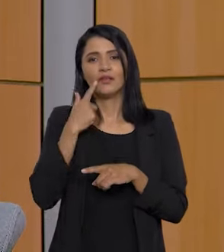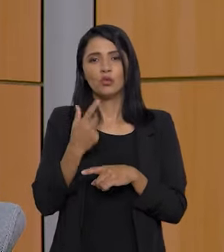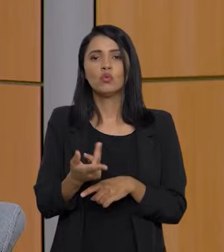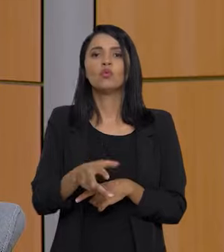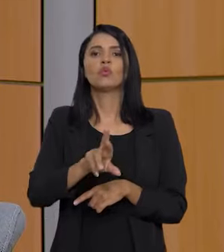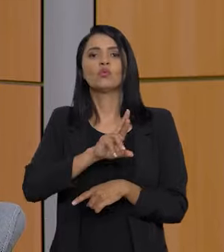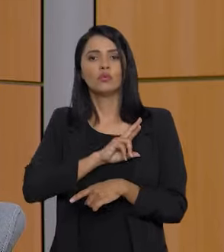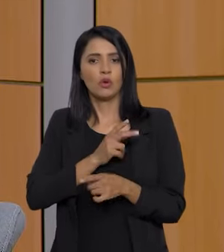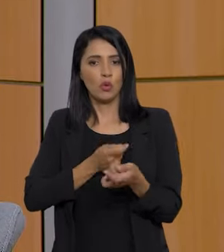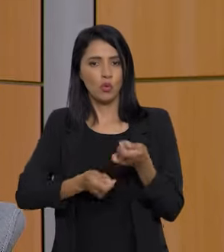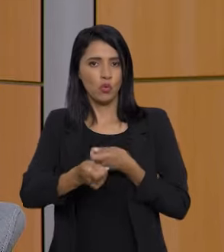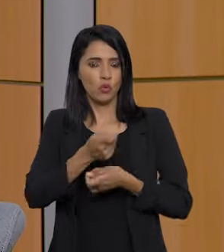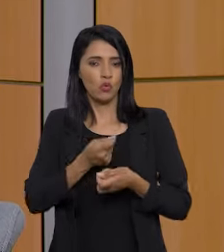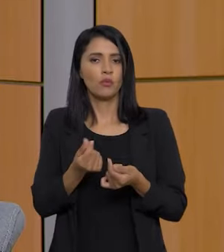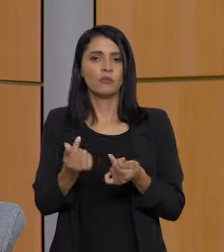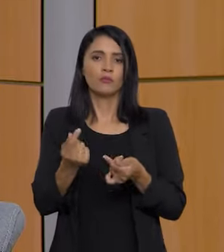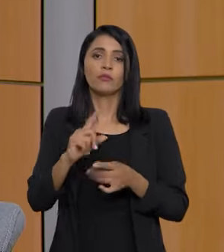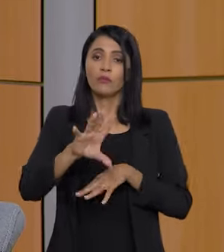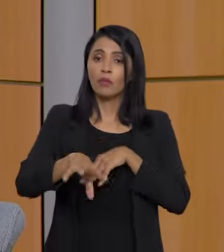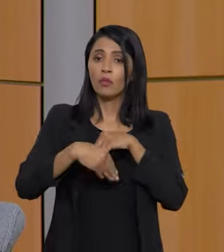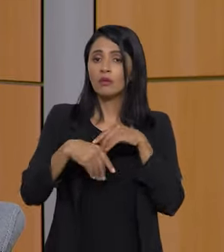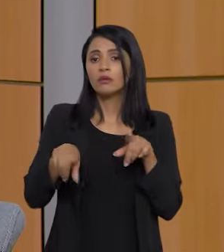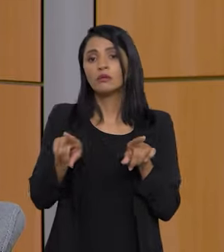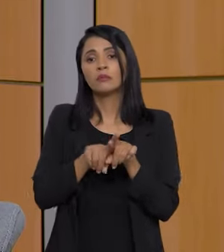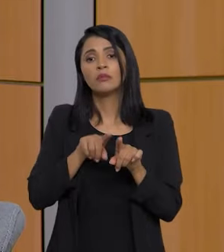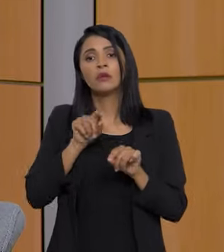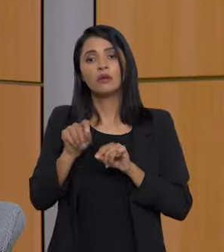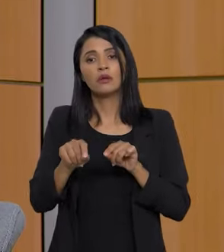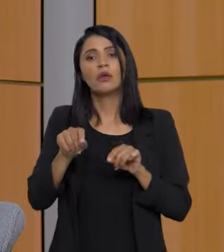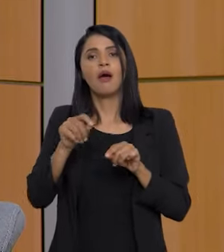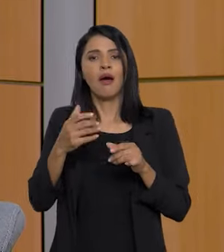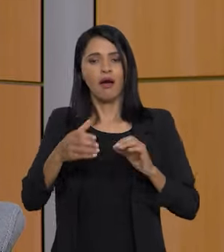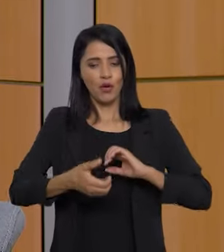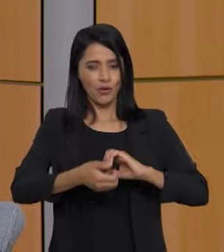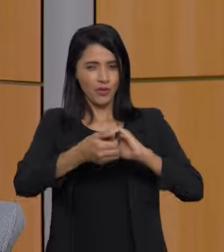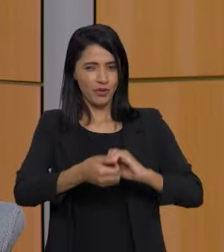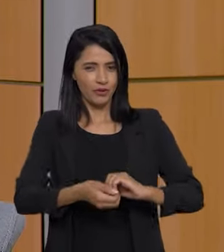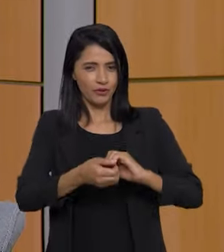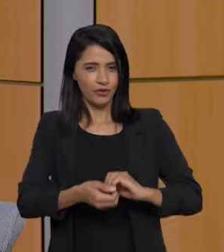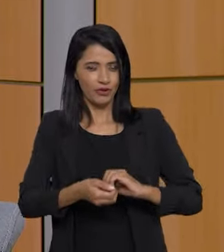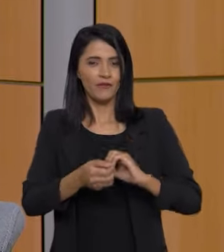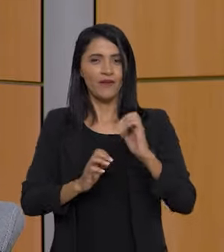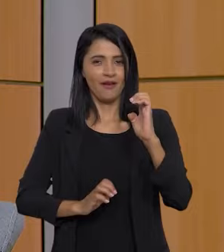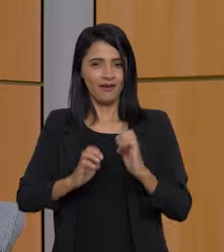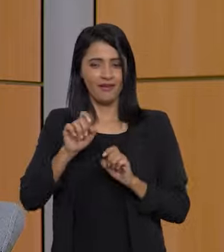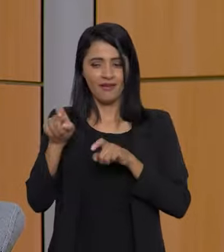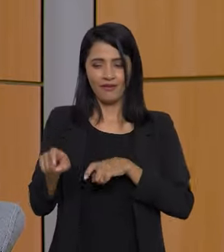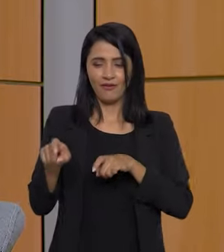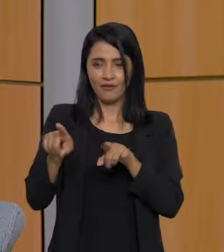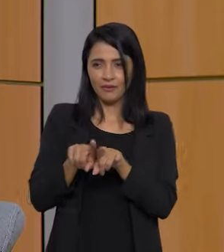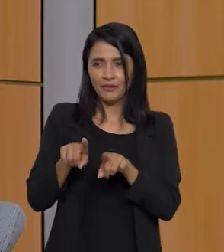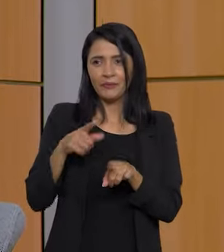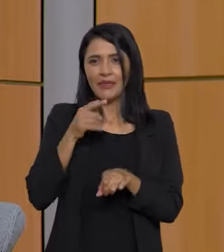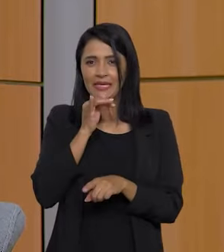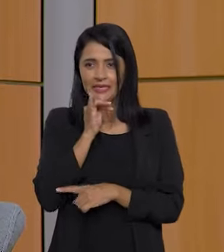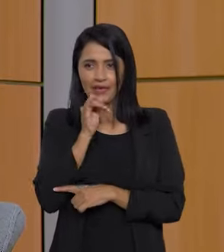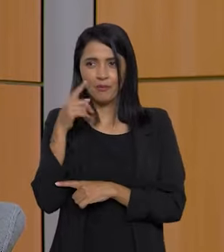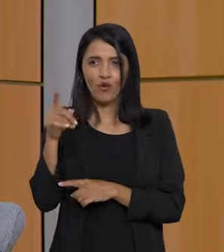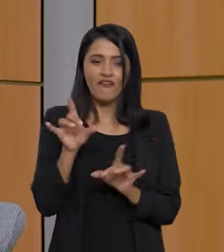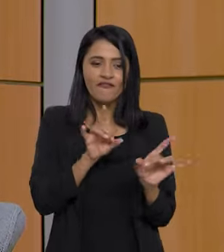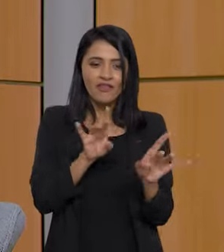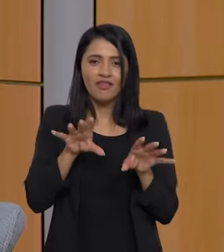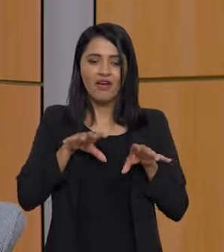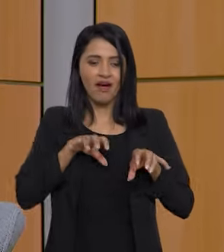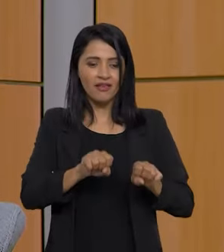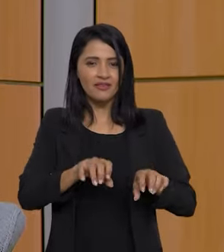vista do resultado econômico. E agregar junto a ele as cooperativas e a agroindústria. Por exemplo, ao invés